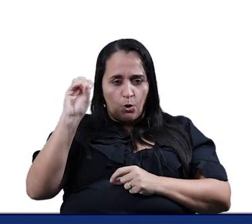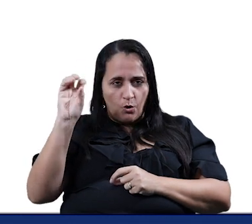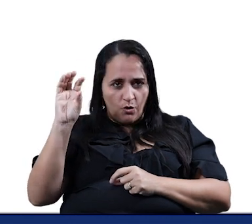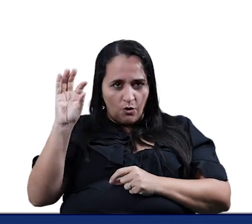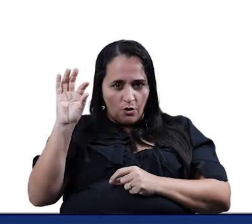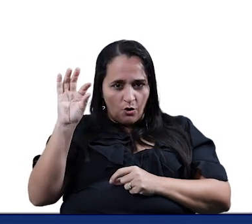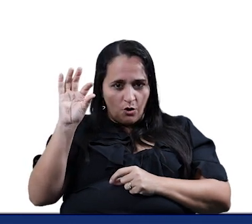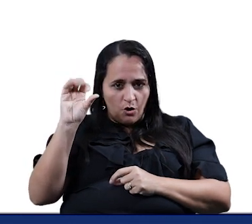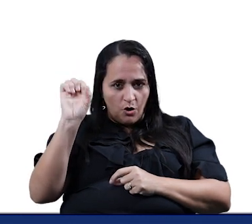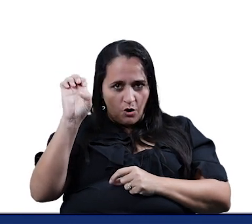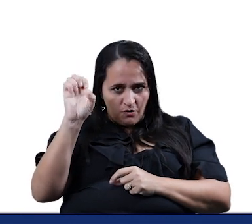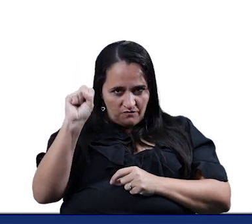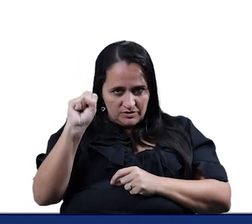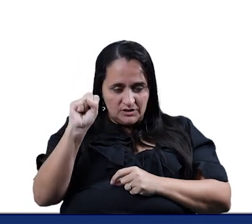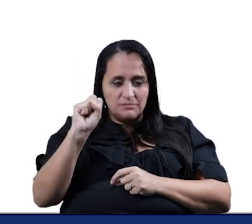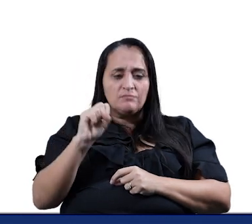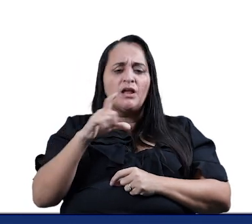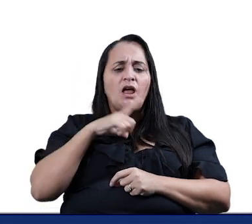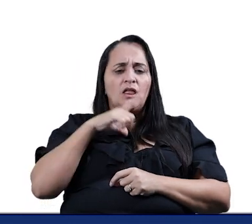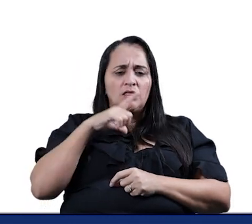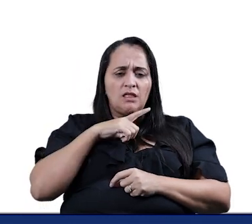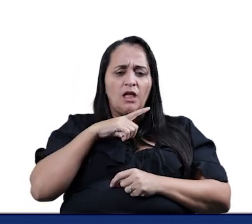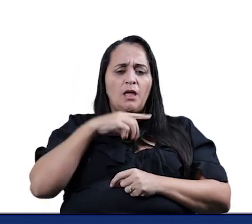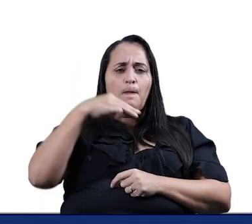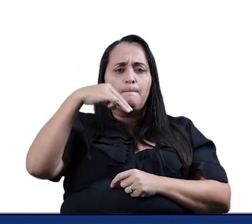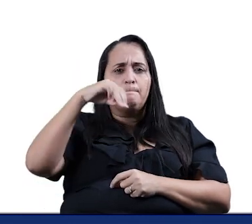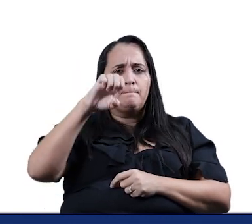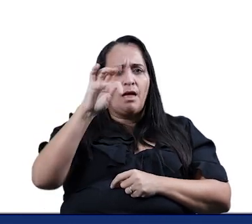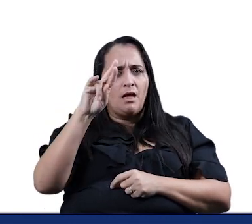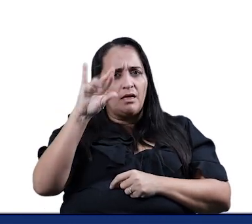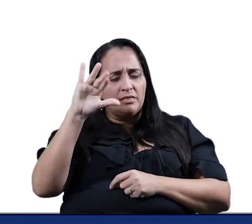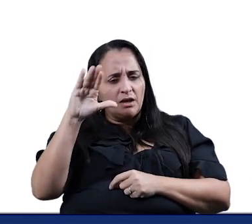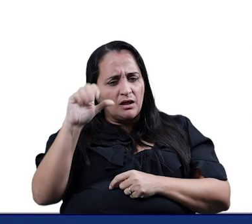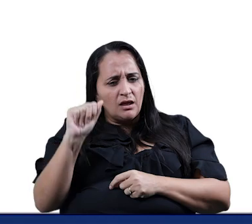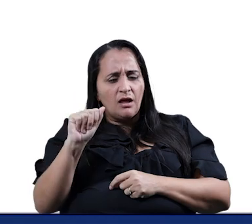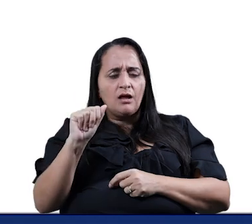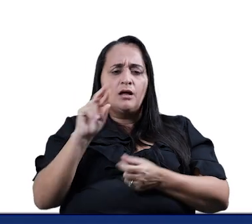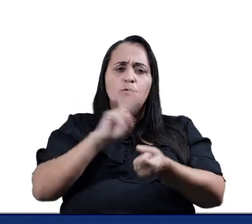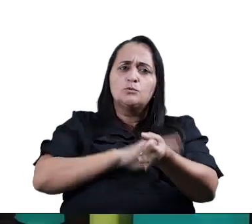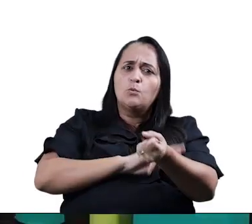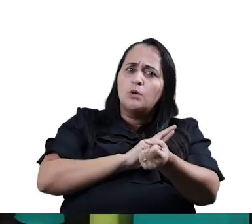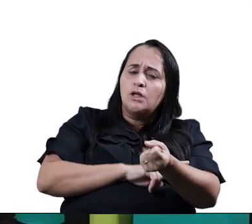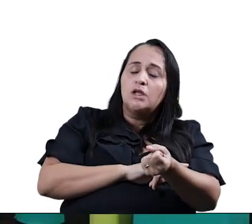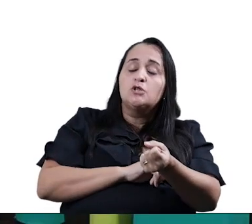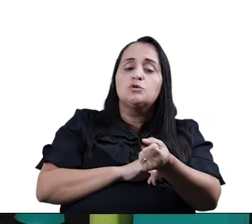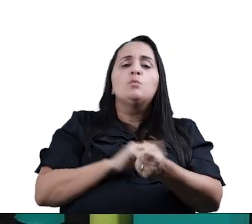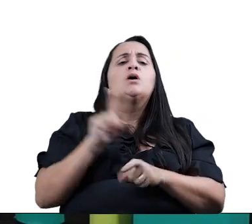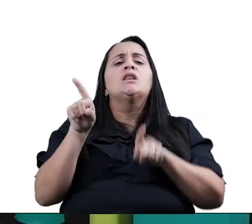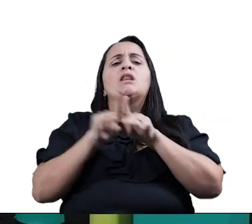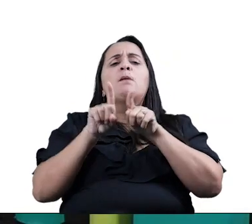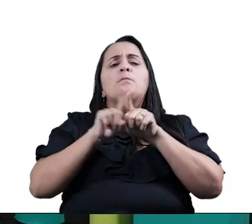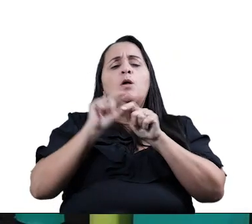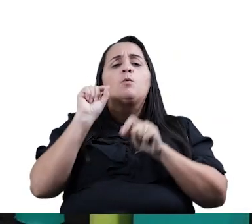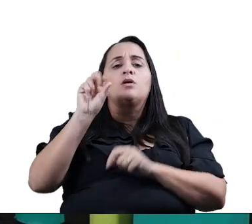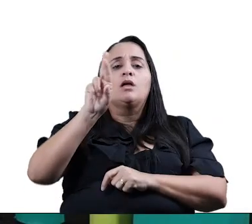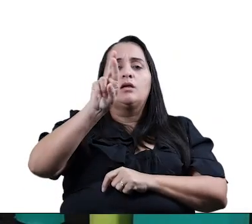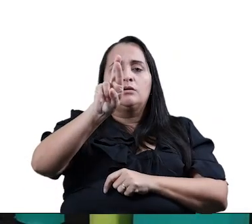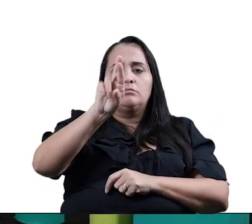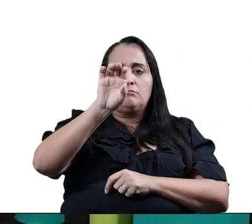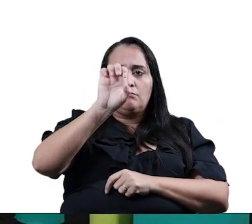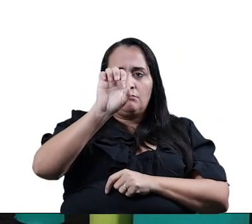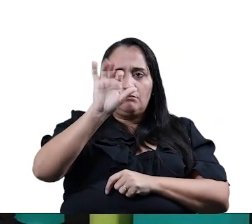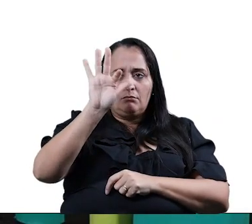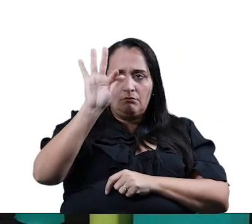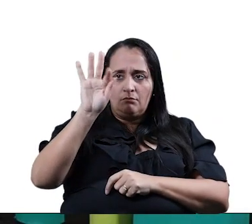ritmo e tem o refrão. Que o refrão é aquele que sempre, numa canção, repete. Canta a